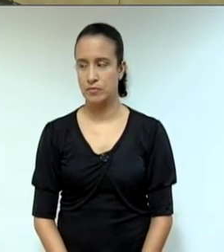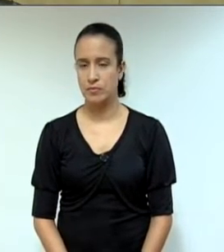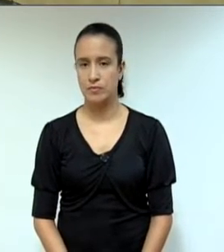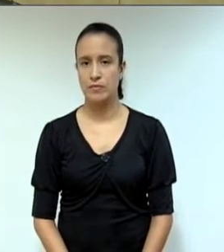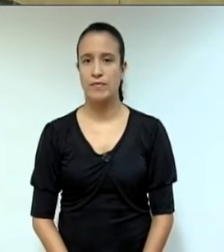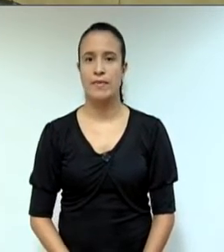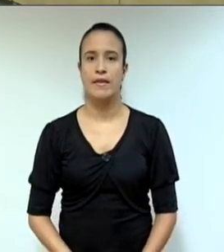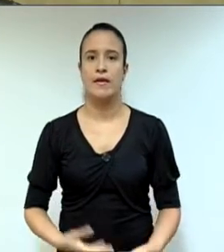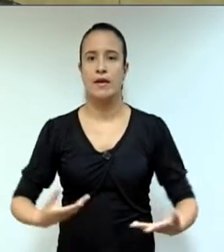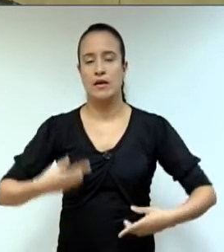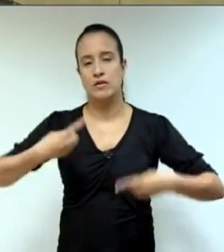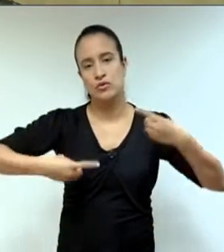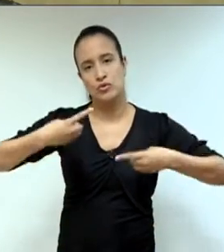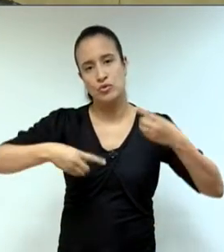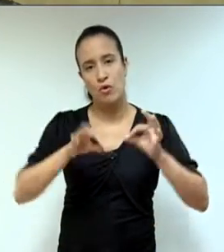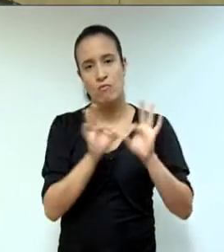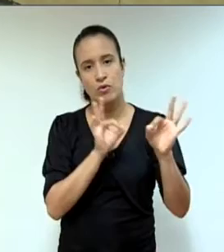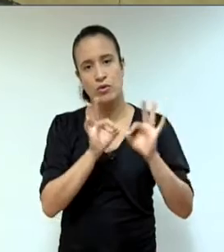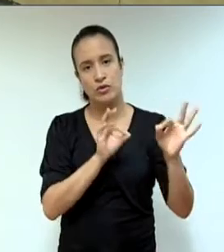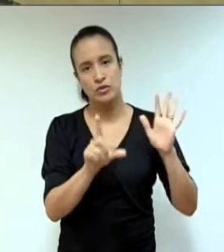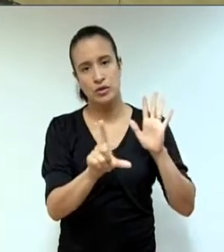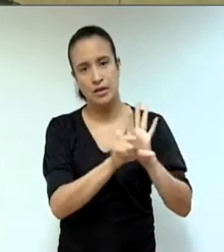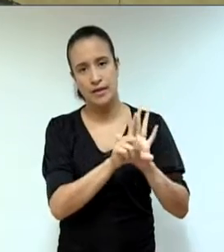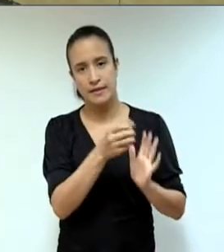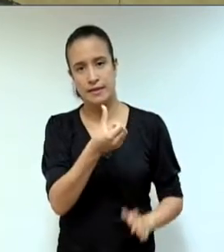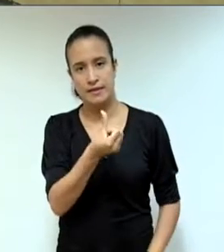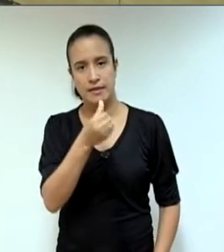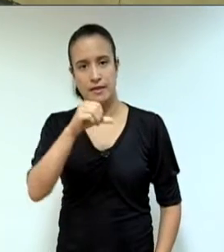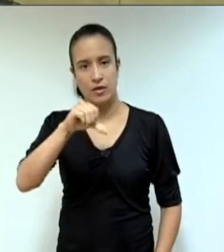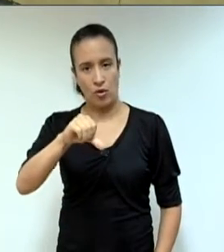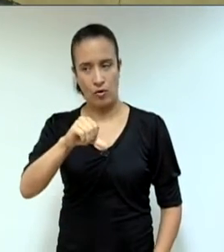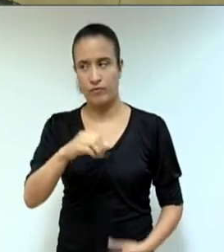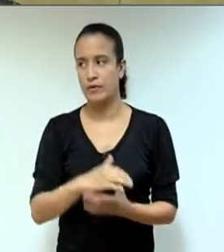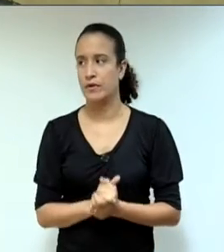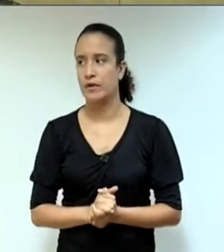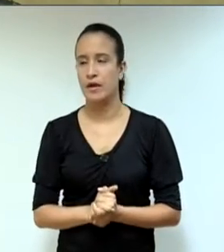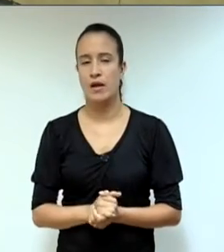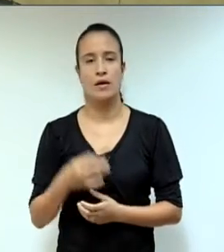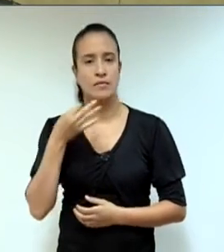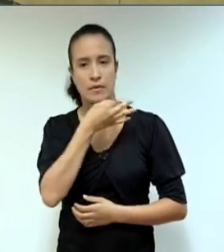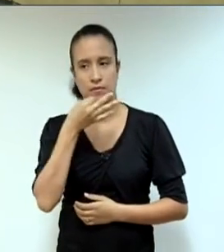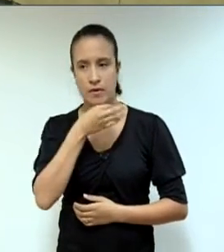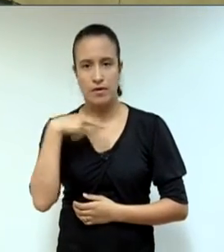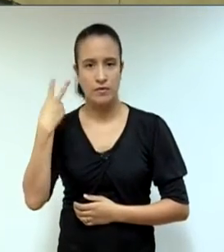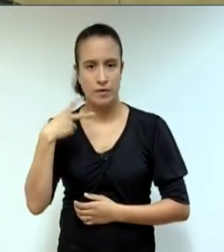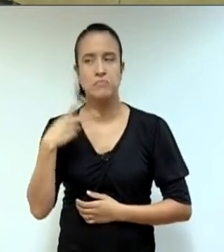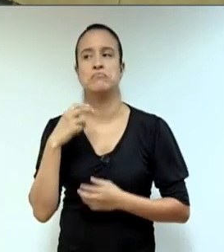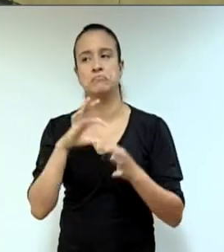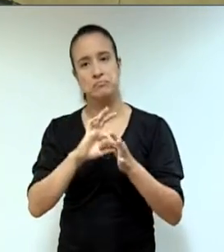Discussão, projeto de lei nº A palavra está livre para os vereadores.